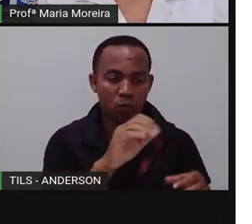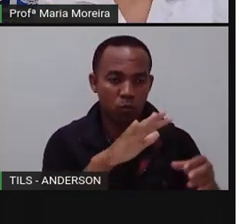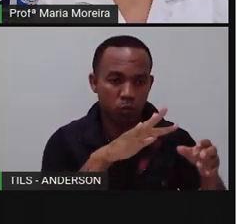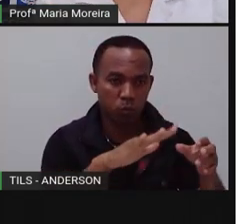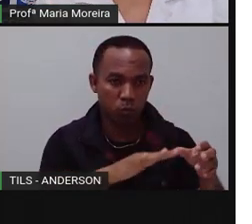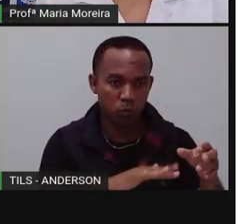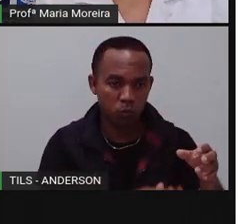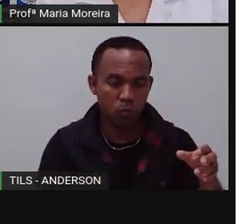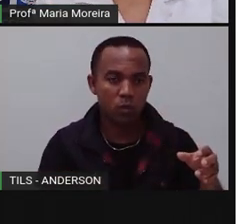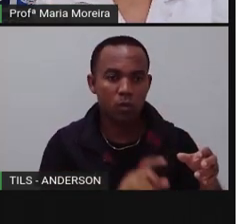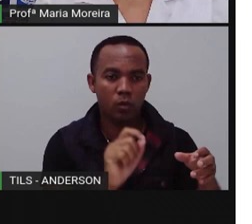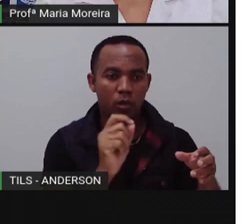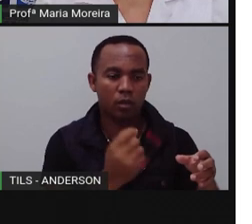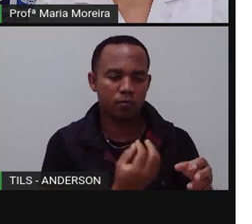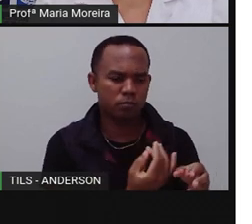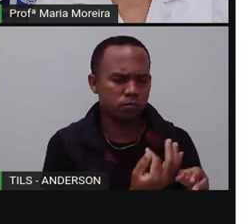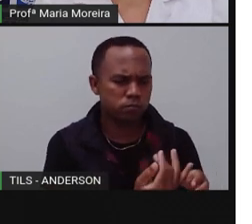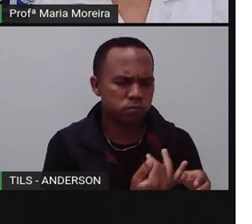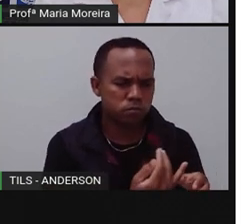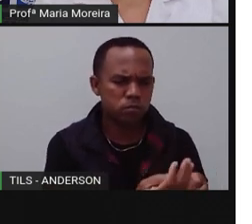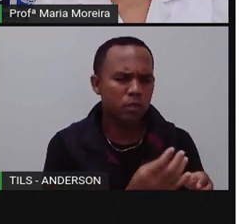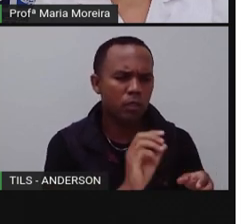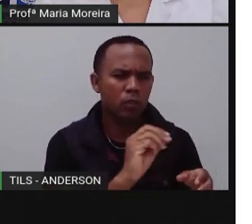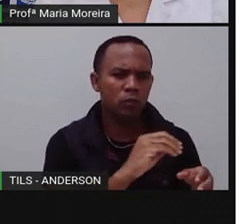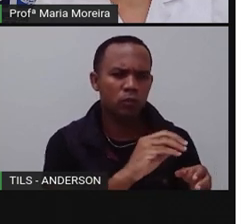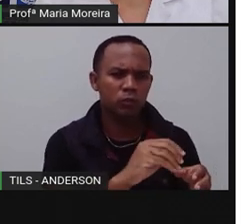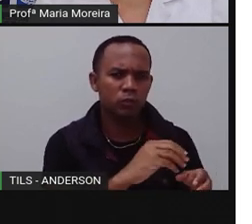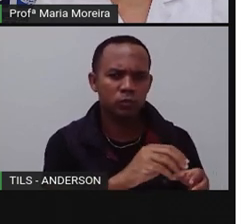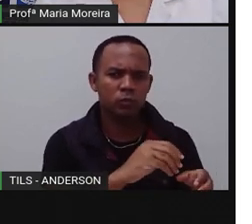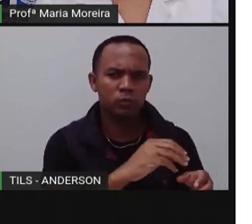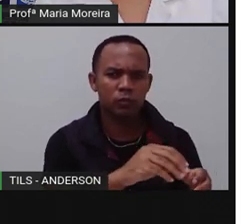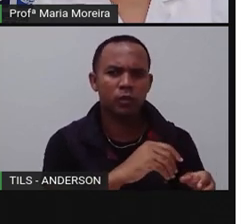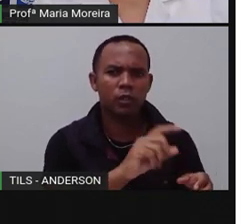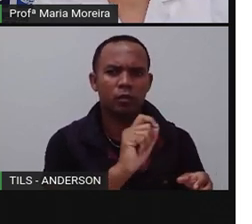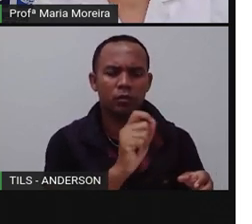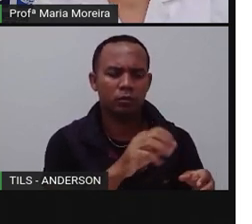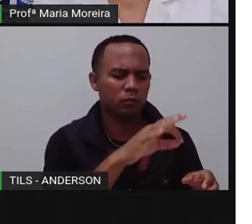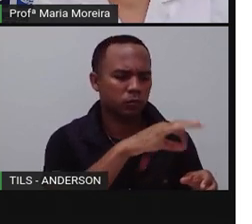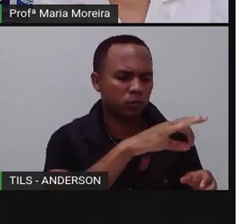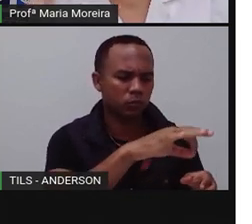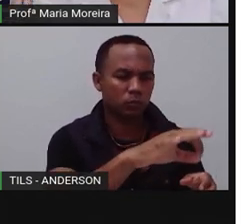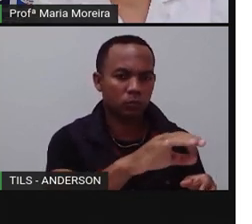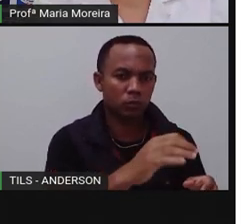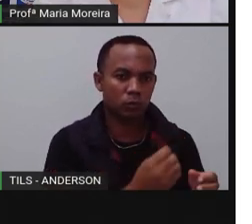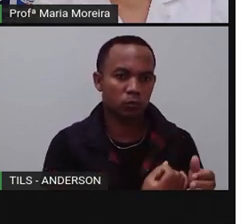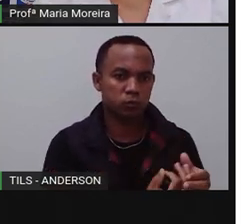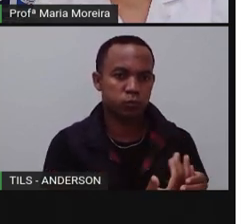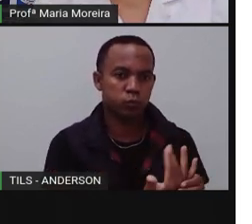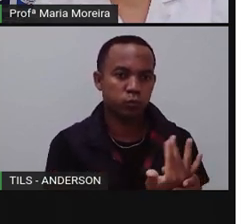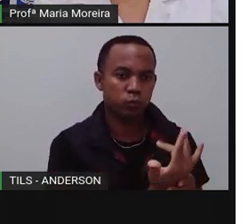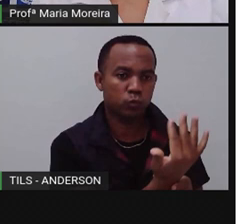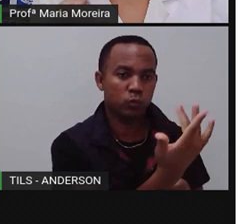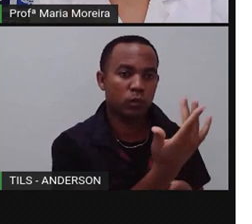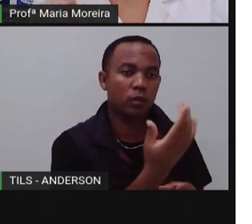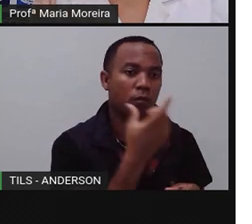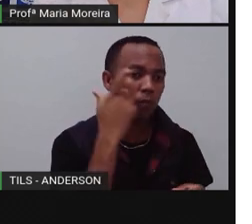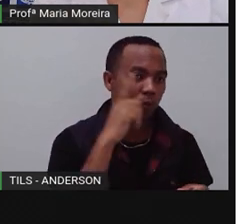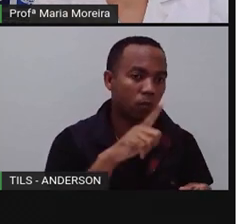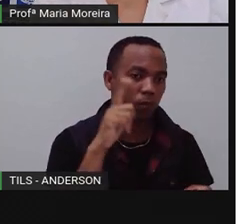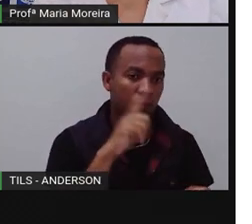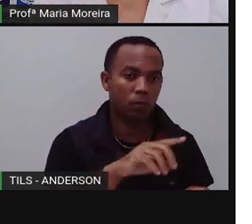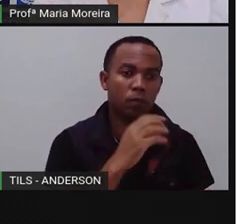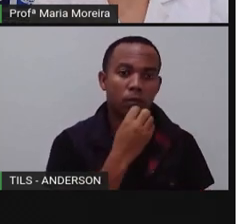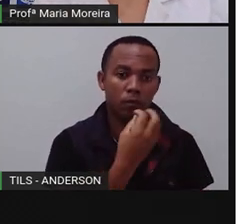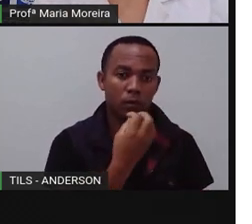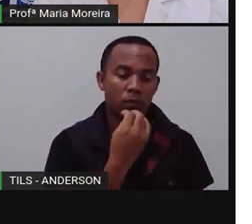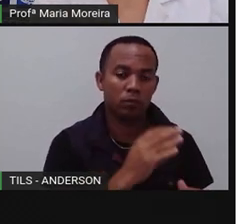Ele deixava que esse humus, que é uma espécie de lodo, que é adubo natural, plantou, tudo que plantava nessa região, dava e dava